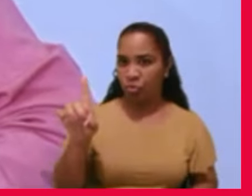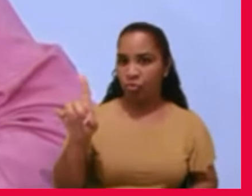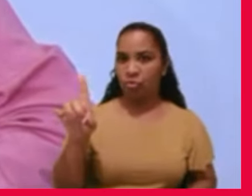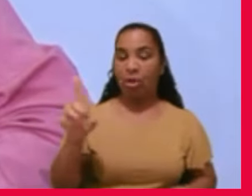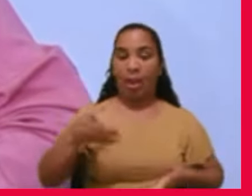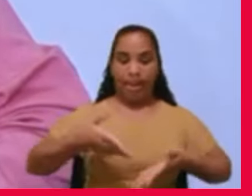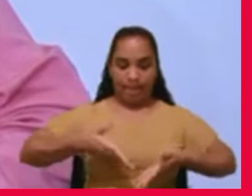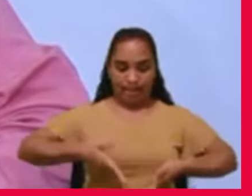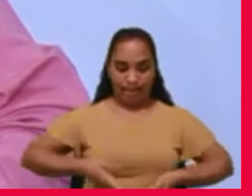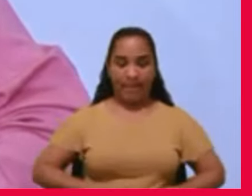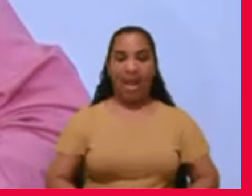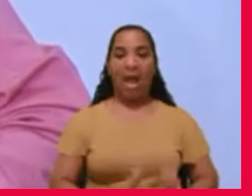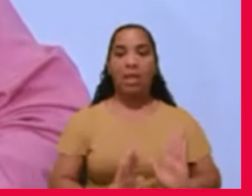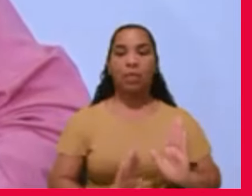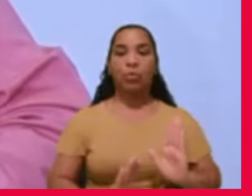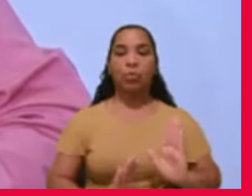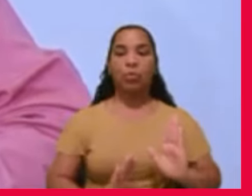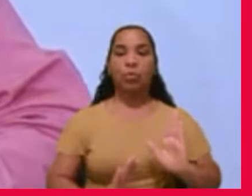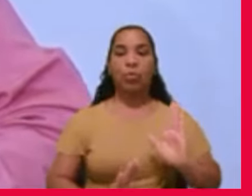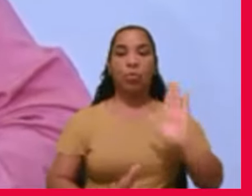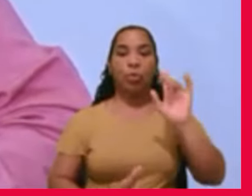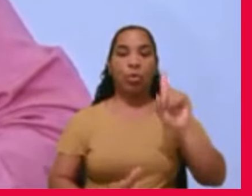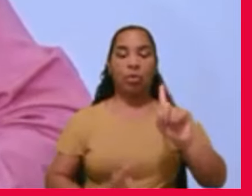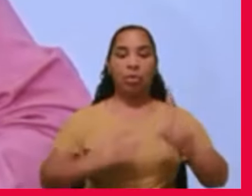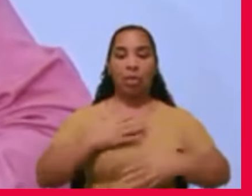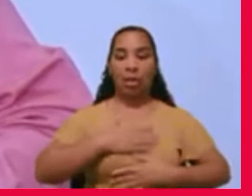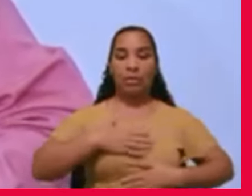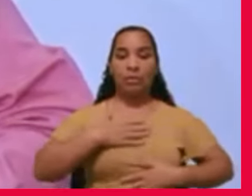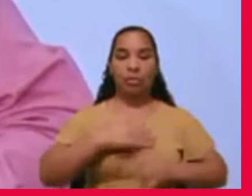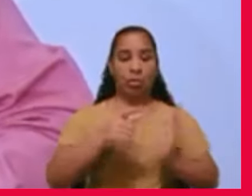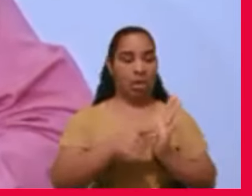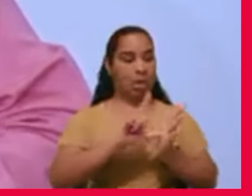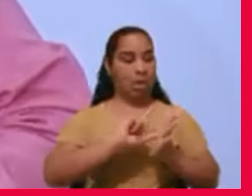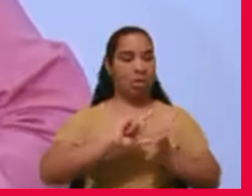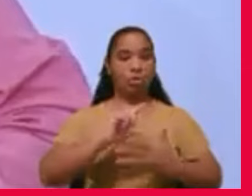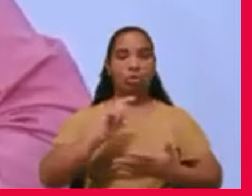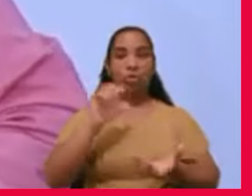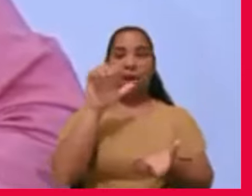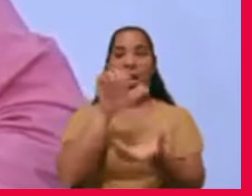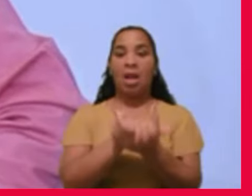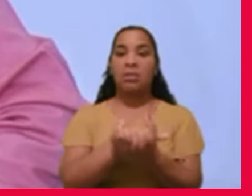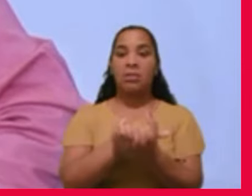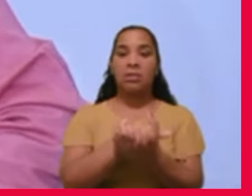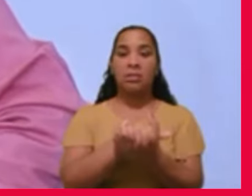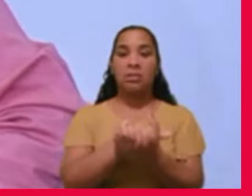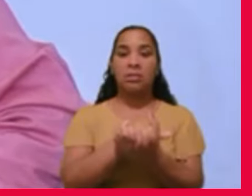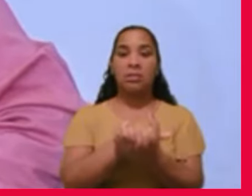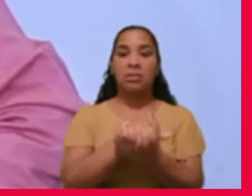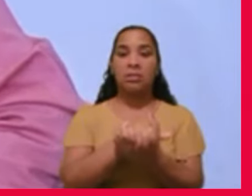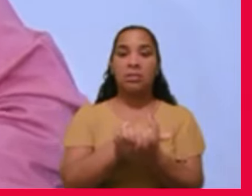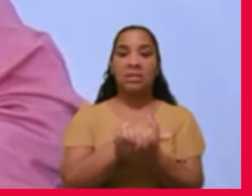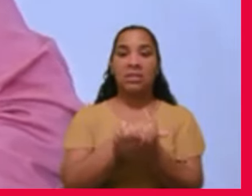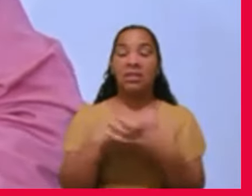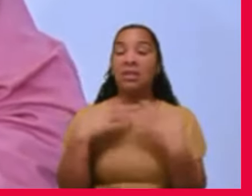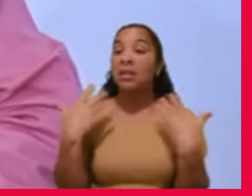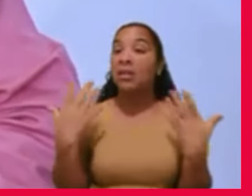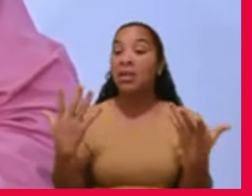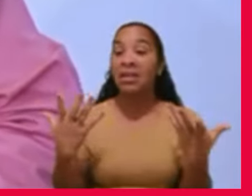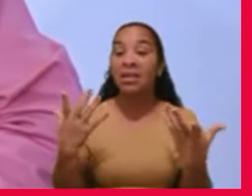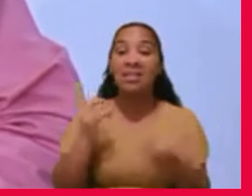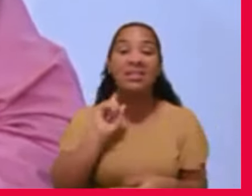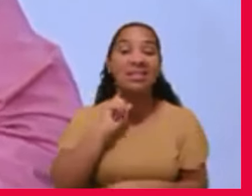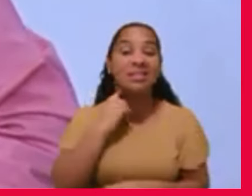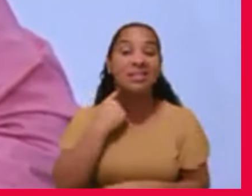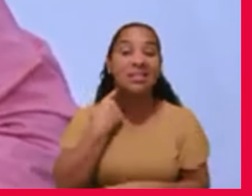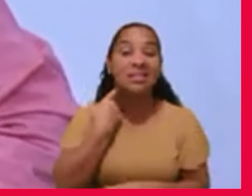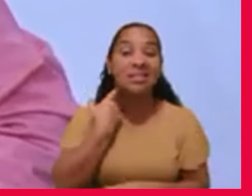e um dia, antes de casar, e nunca mais. Então, a imundícia na Idade Média